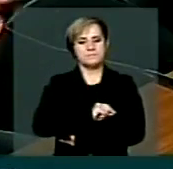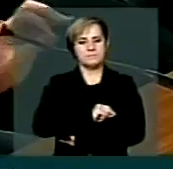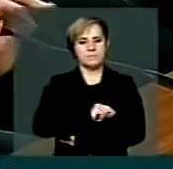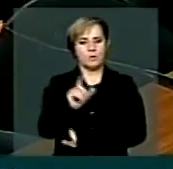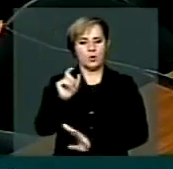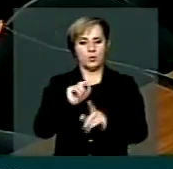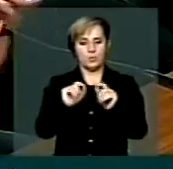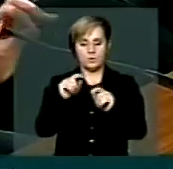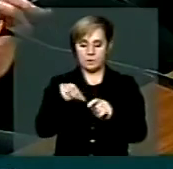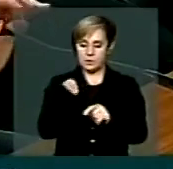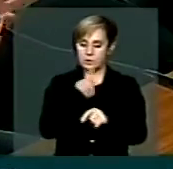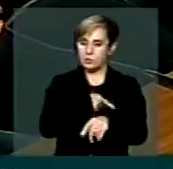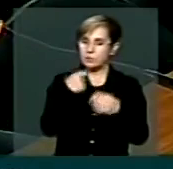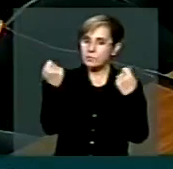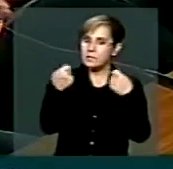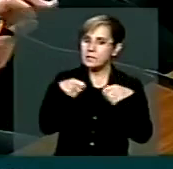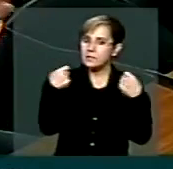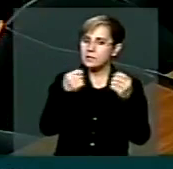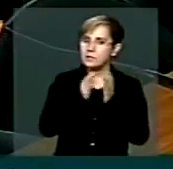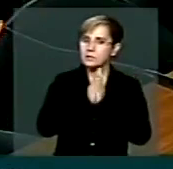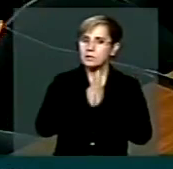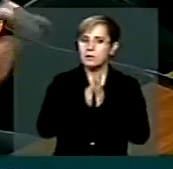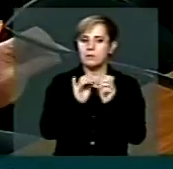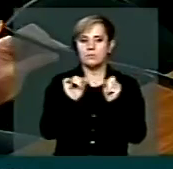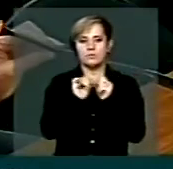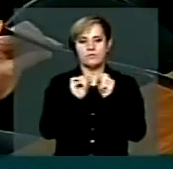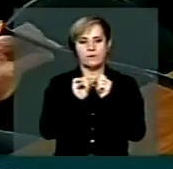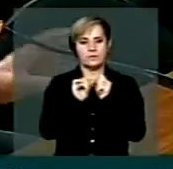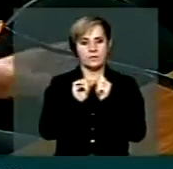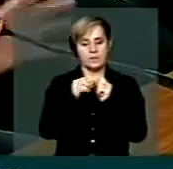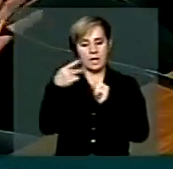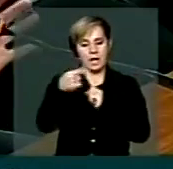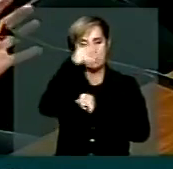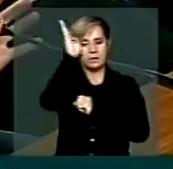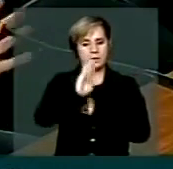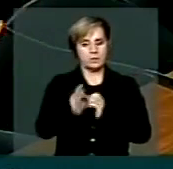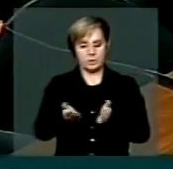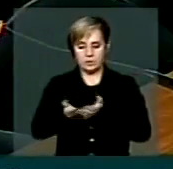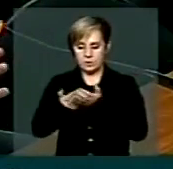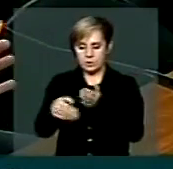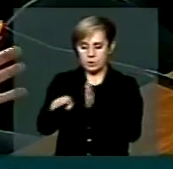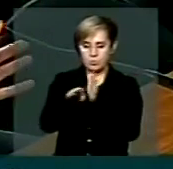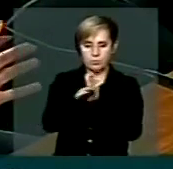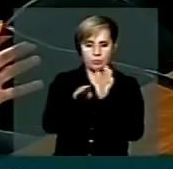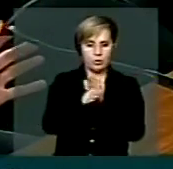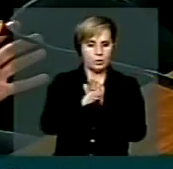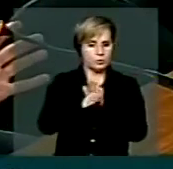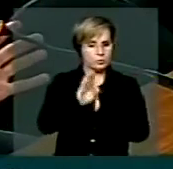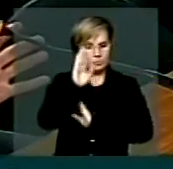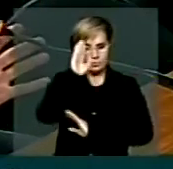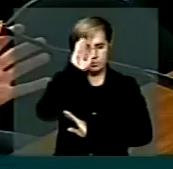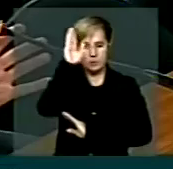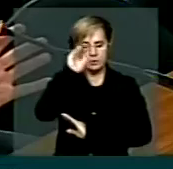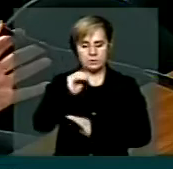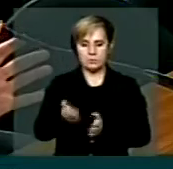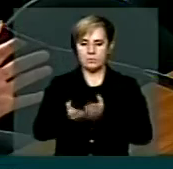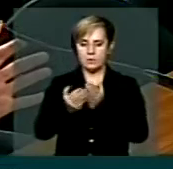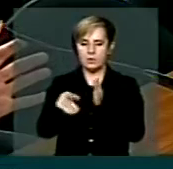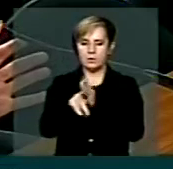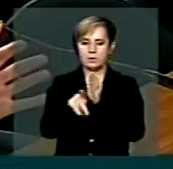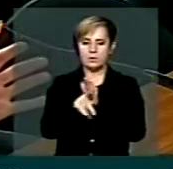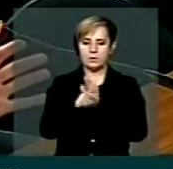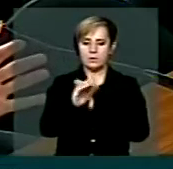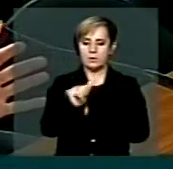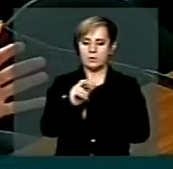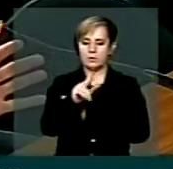o que nós teremos que fazer para fazer com os nossos suportes, principalmente cargas, para trabalhar